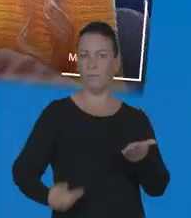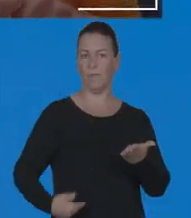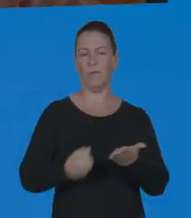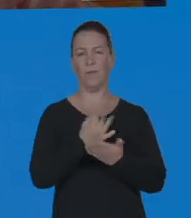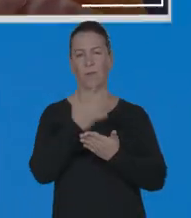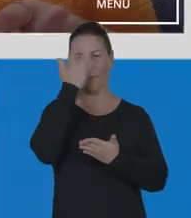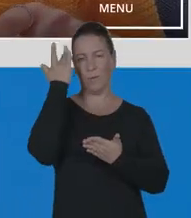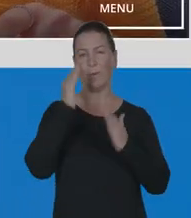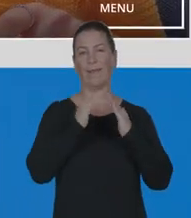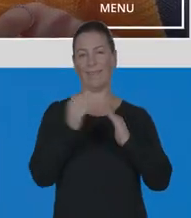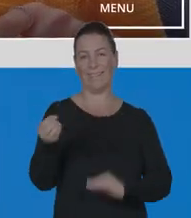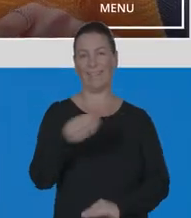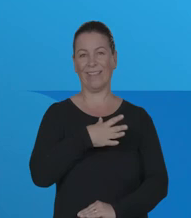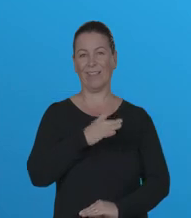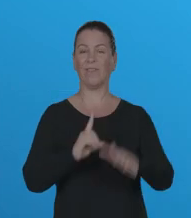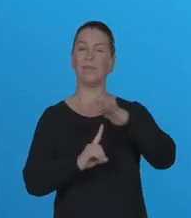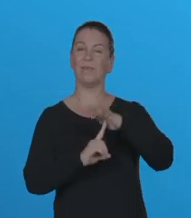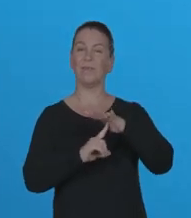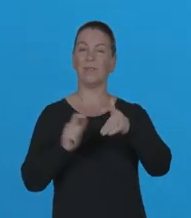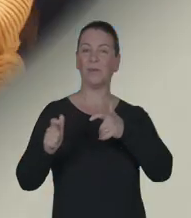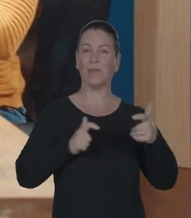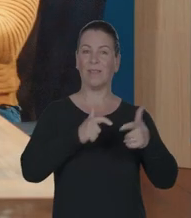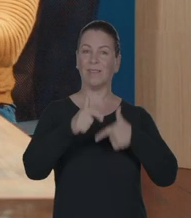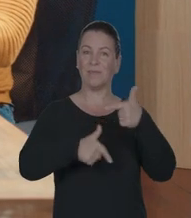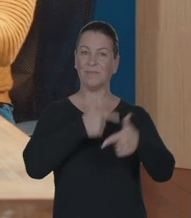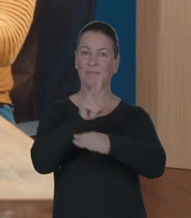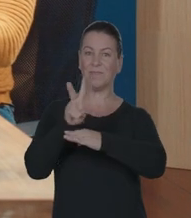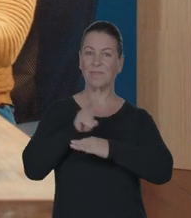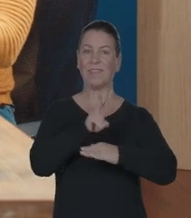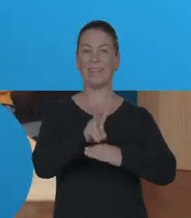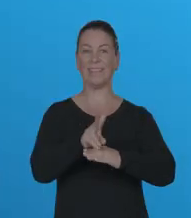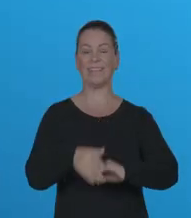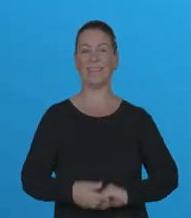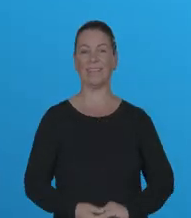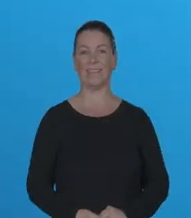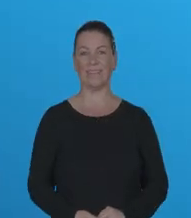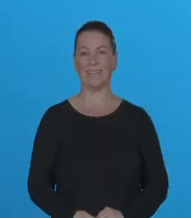pelo governo. Muita gente de casa nova. Paraná, terra de gente que trabalha e cuida. e cuida.